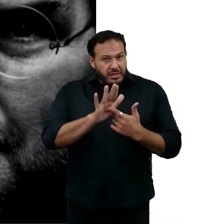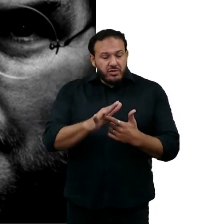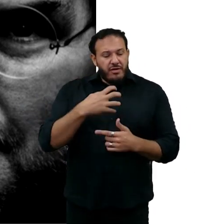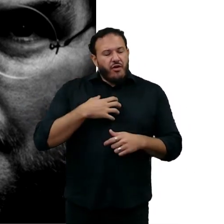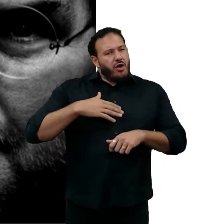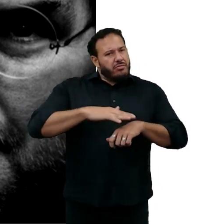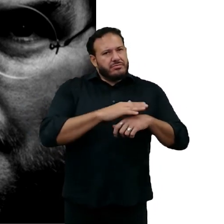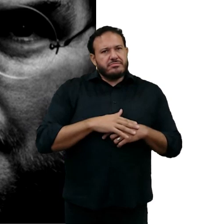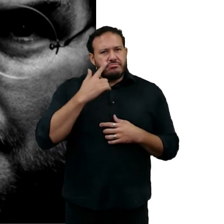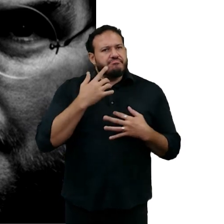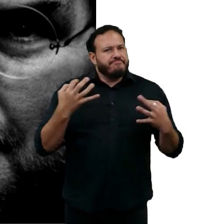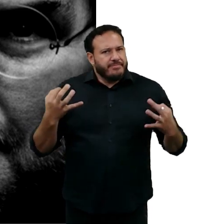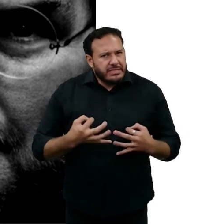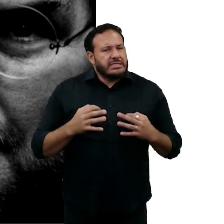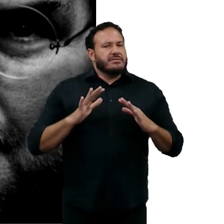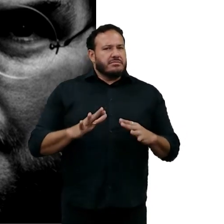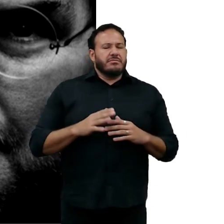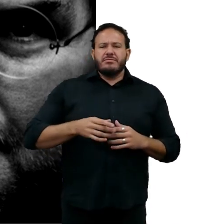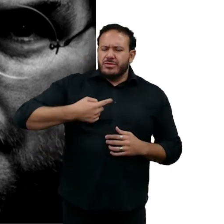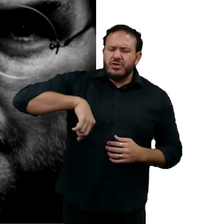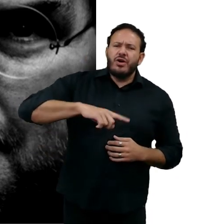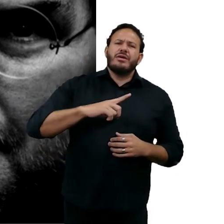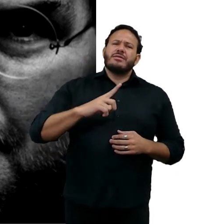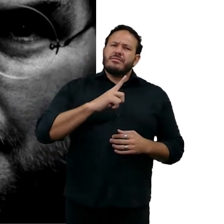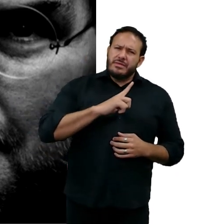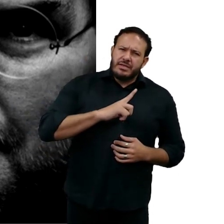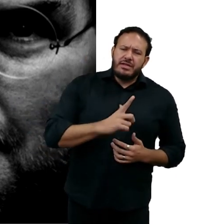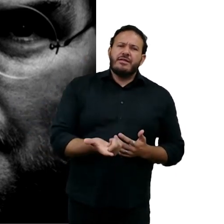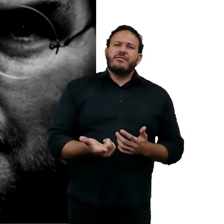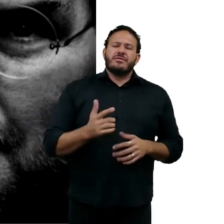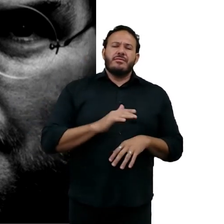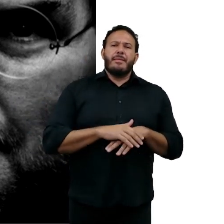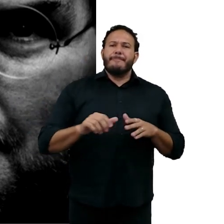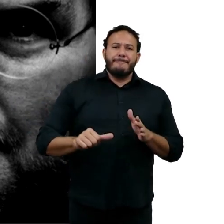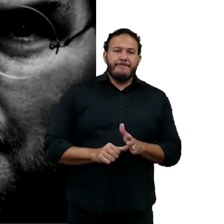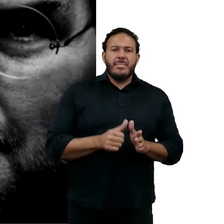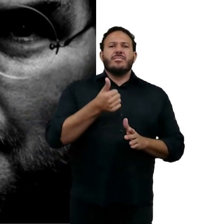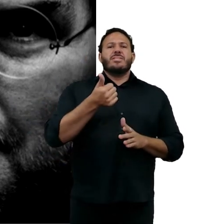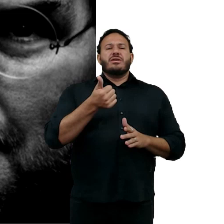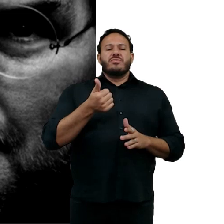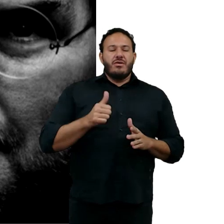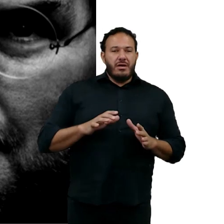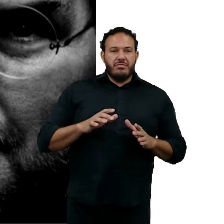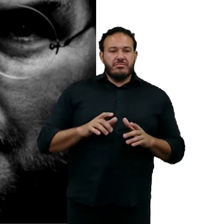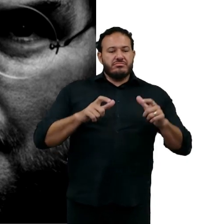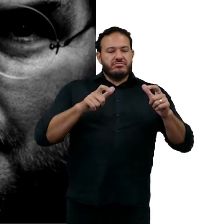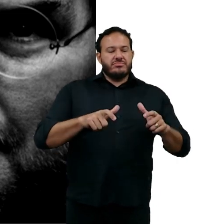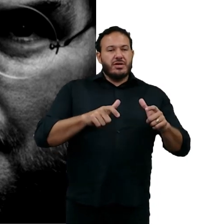E aí tivemos o nosso primeiro colóquio de inteligência